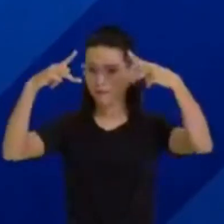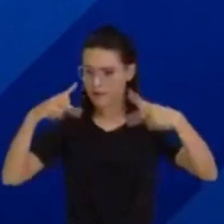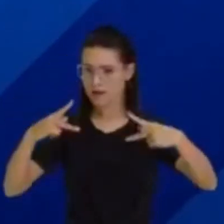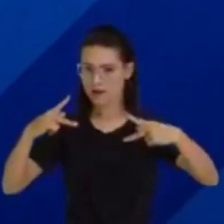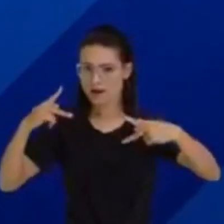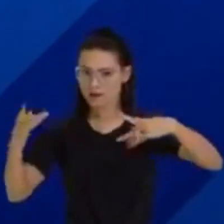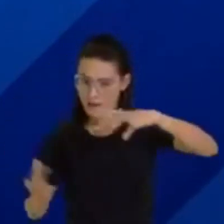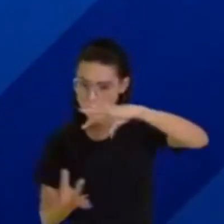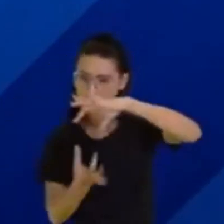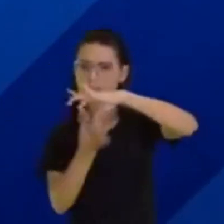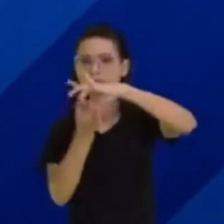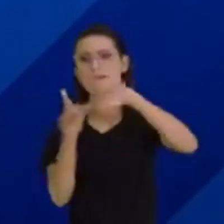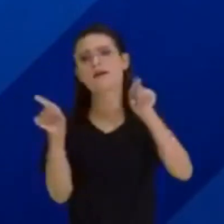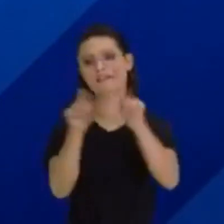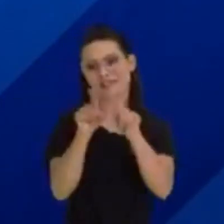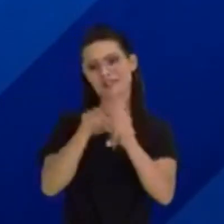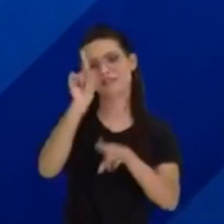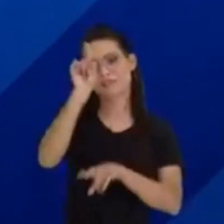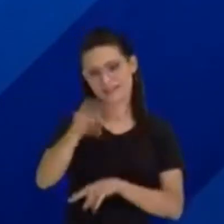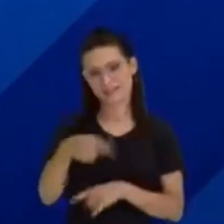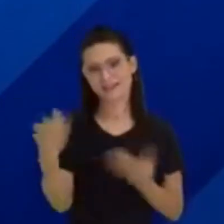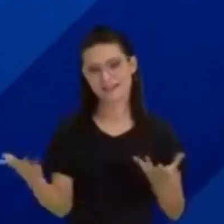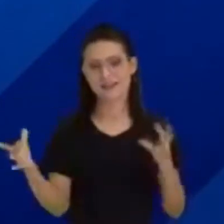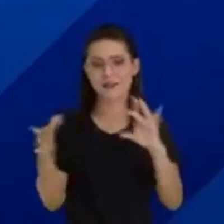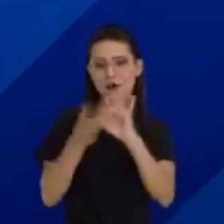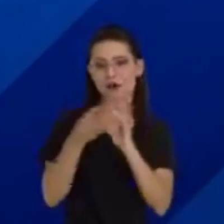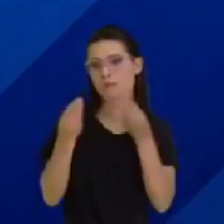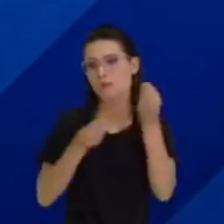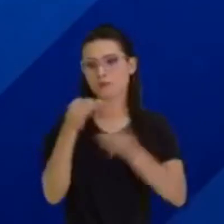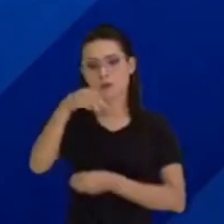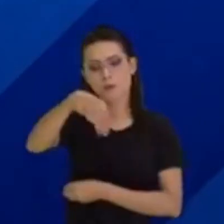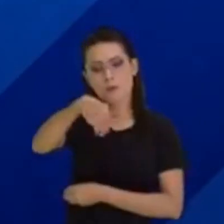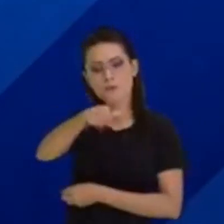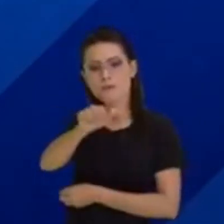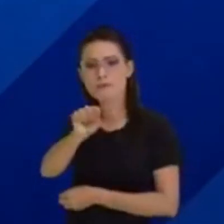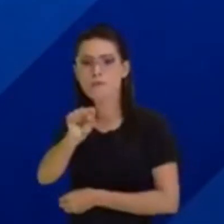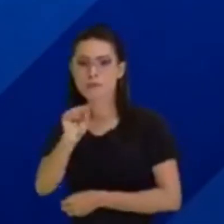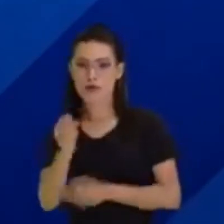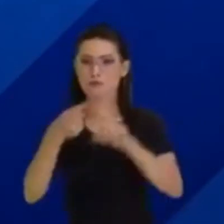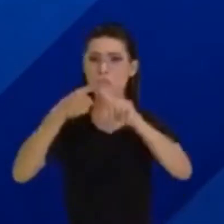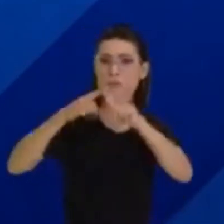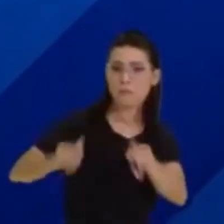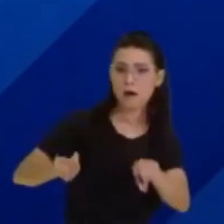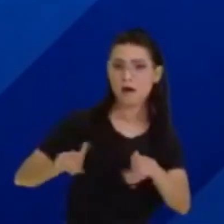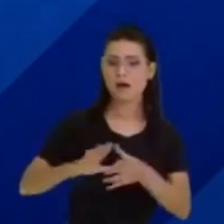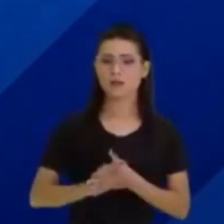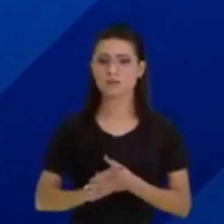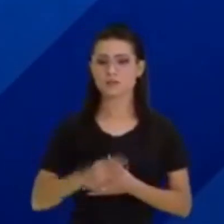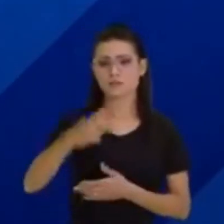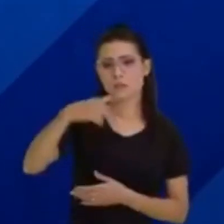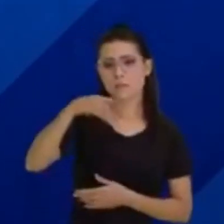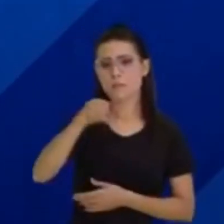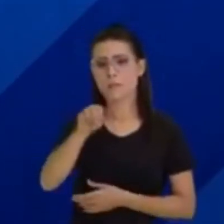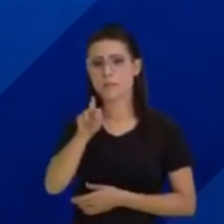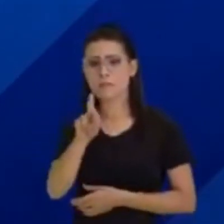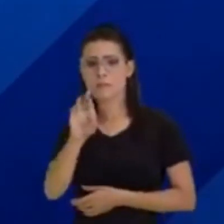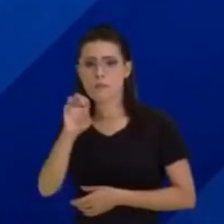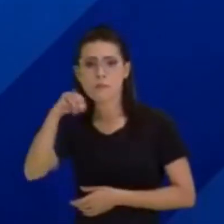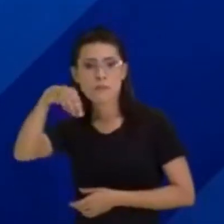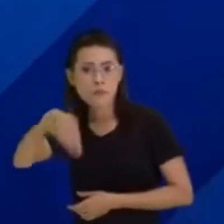conectores ou conectivos. Por exemplo, o mais sem i, o porém, portanto, no entanto,